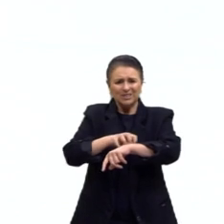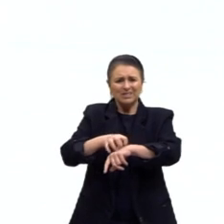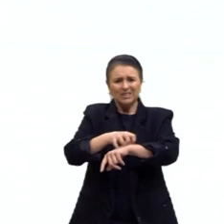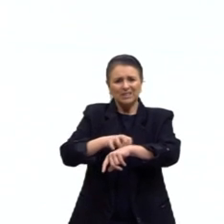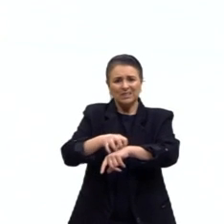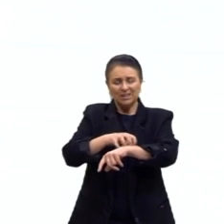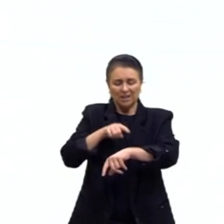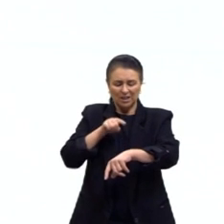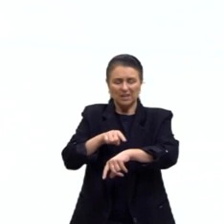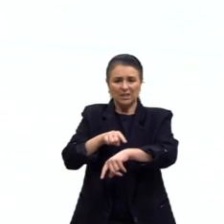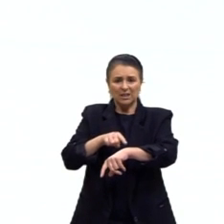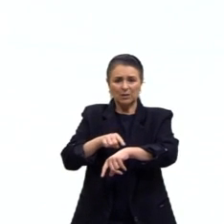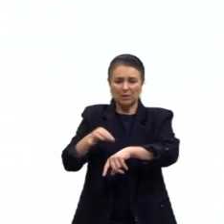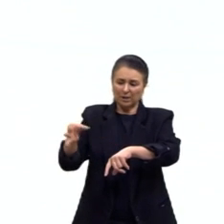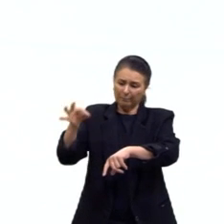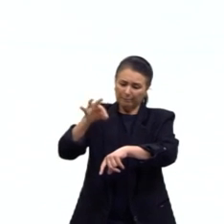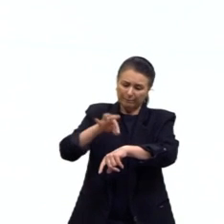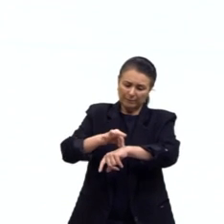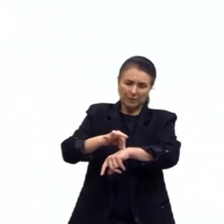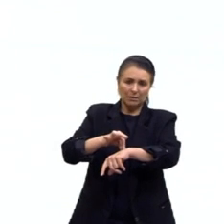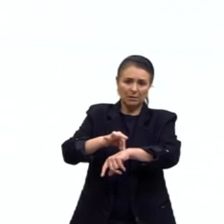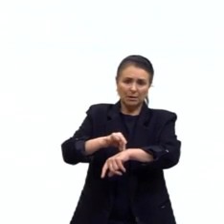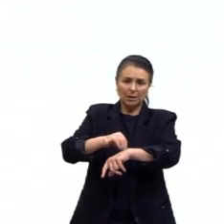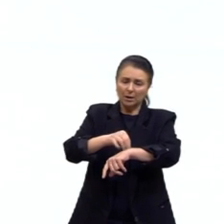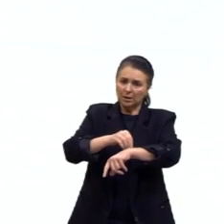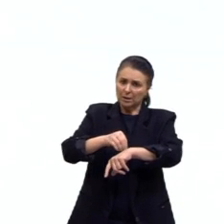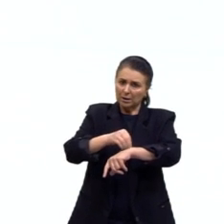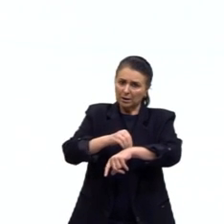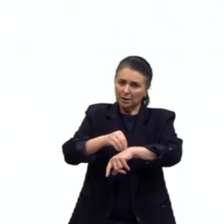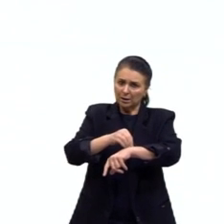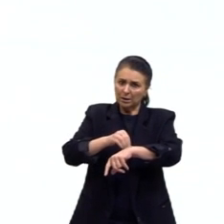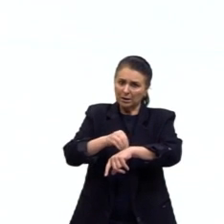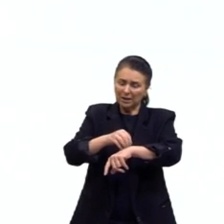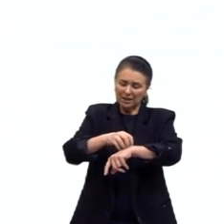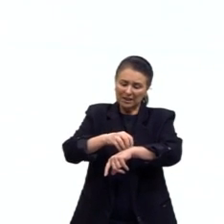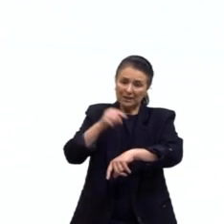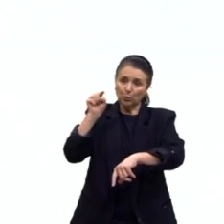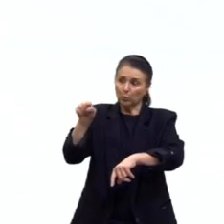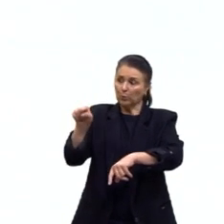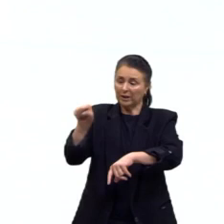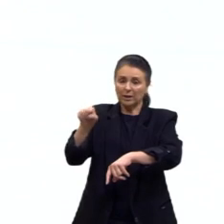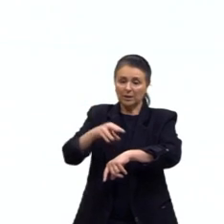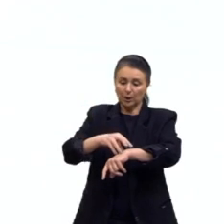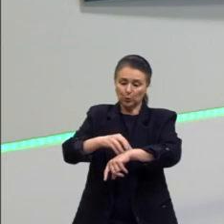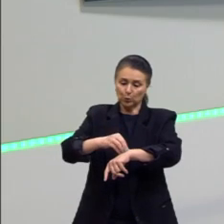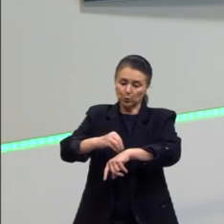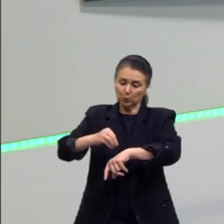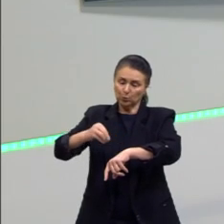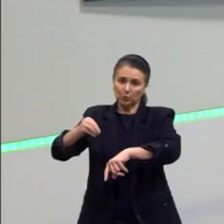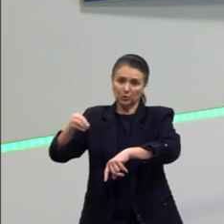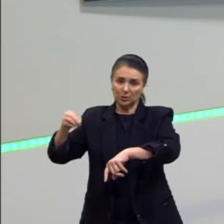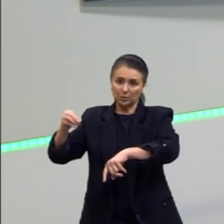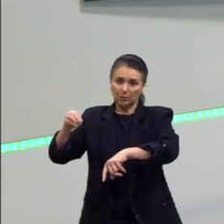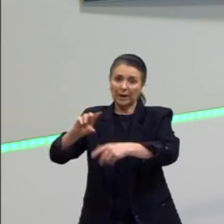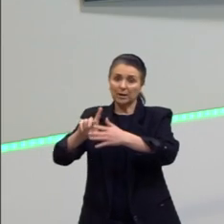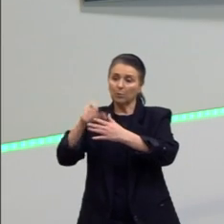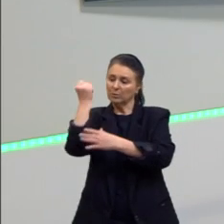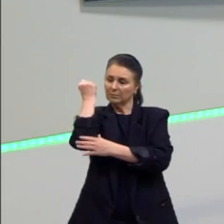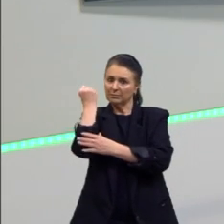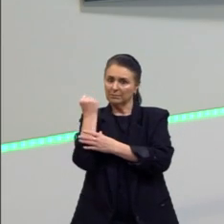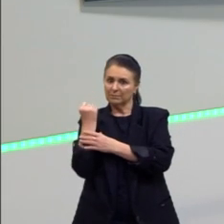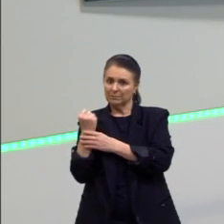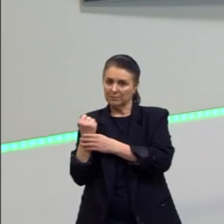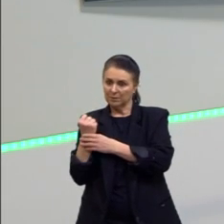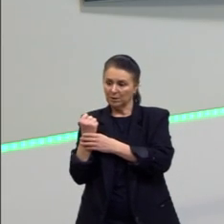Então, quando esse inseto pica, ele está picando, está sugando ali, e ele vai defecar. Ele vai colocar